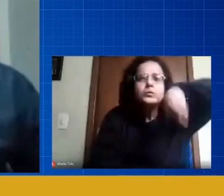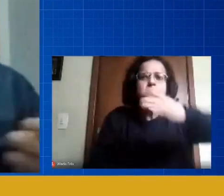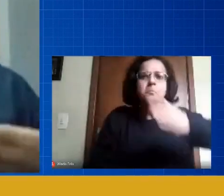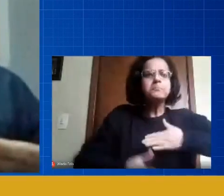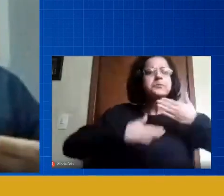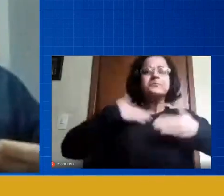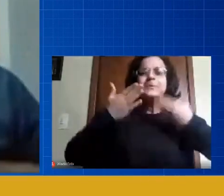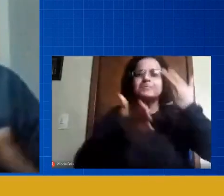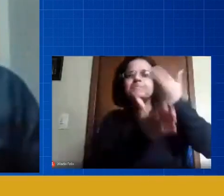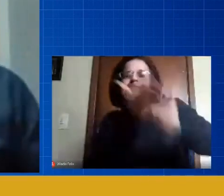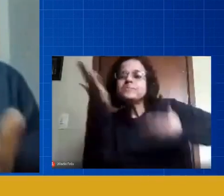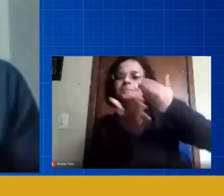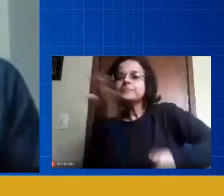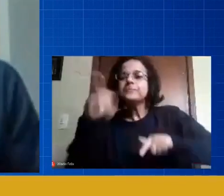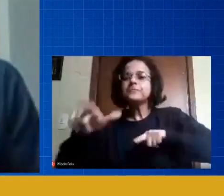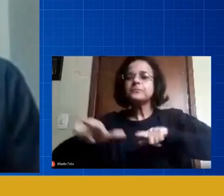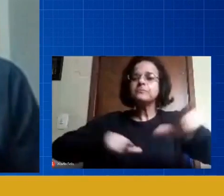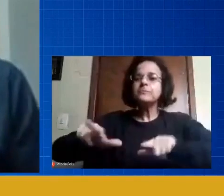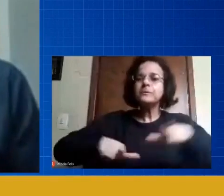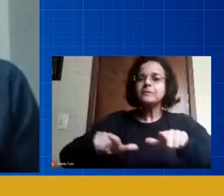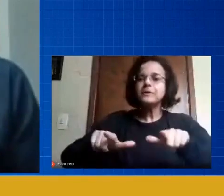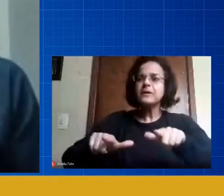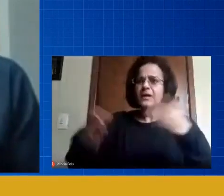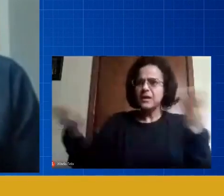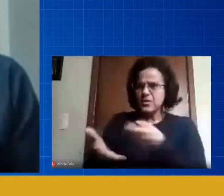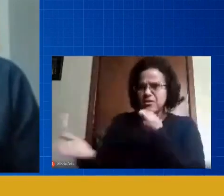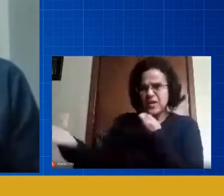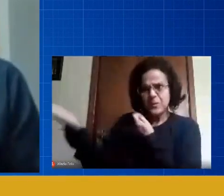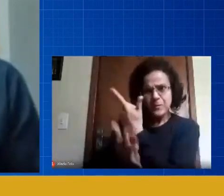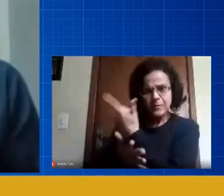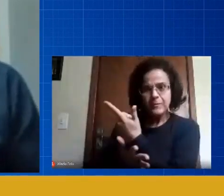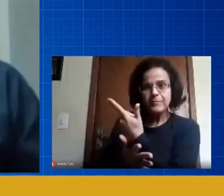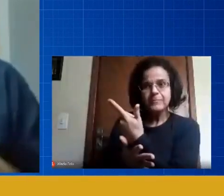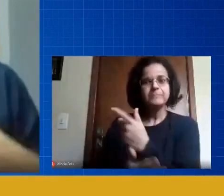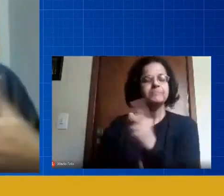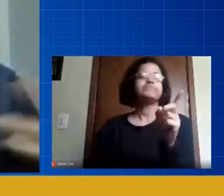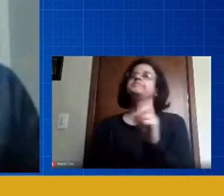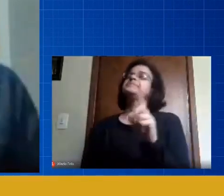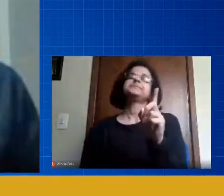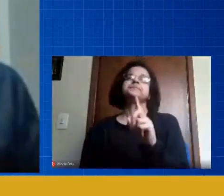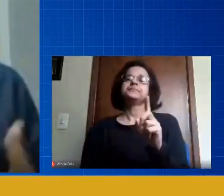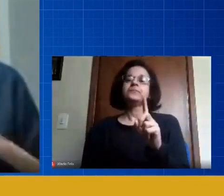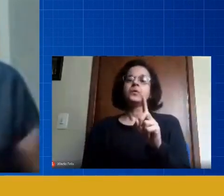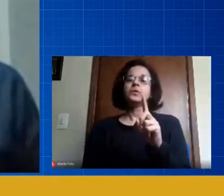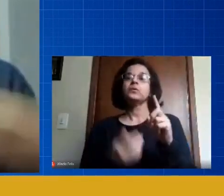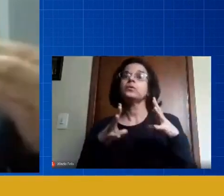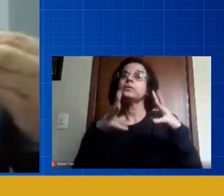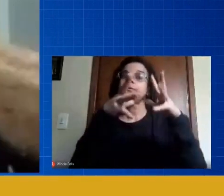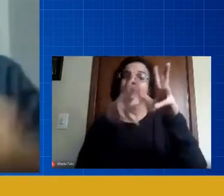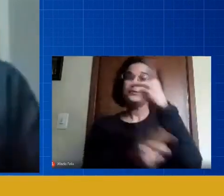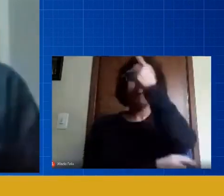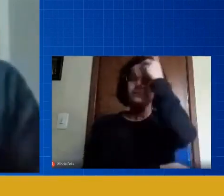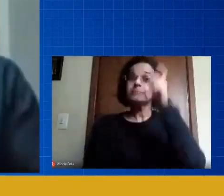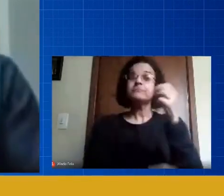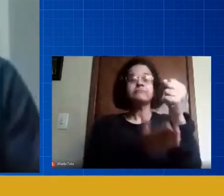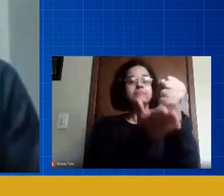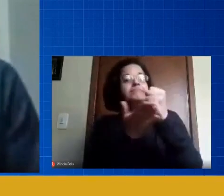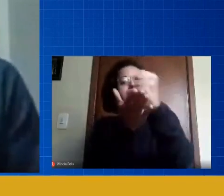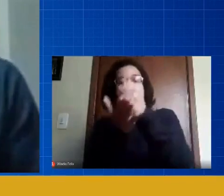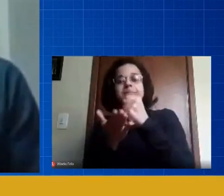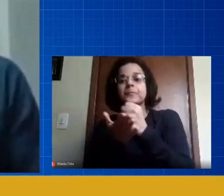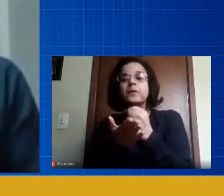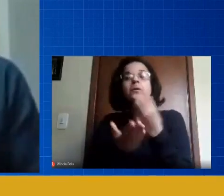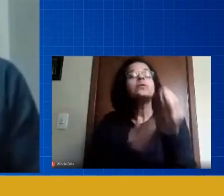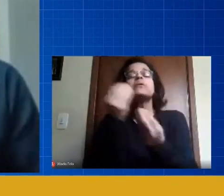perdendo emprego, aquela coisa toda, as pessoas vão comprar isso? Eu falei, não, está todo mundo ajudando de uma forma, qual vai ser a nossa